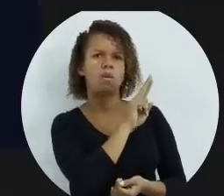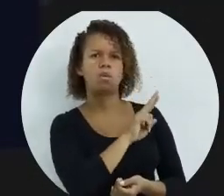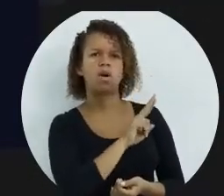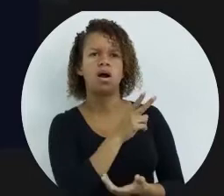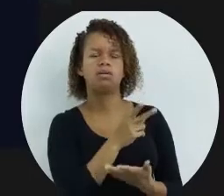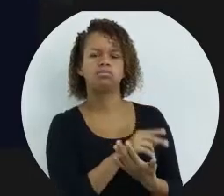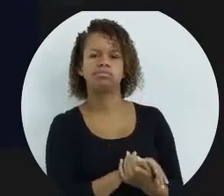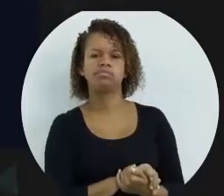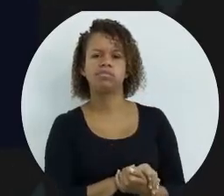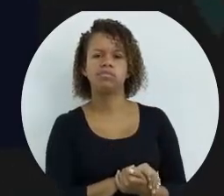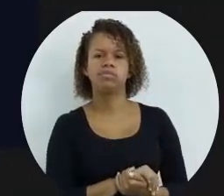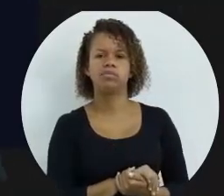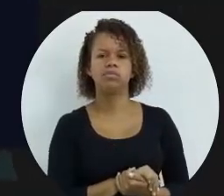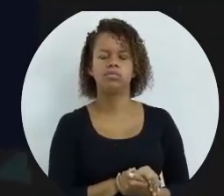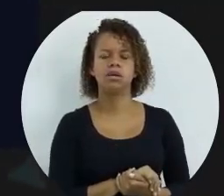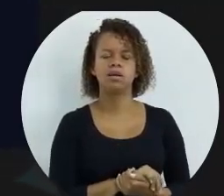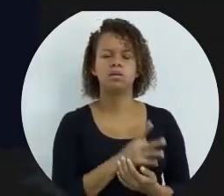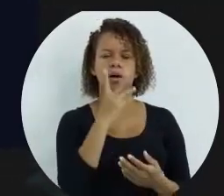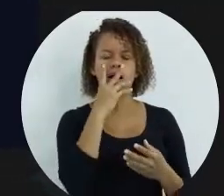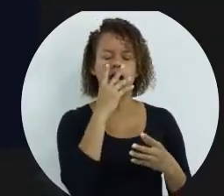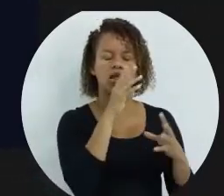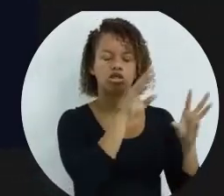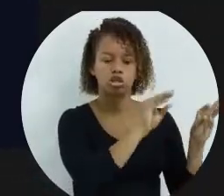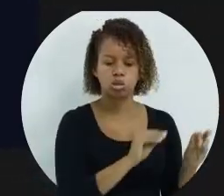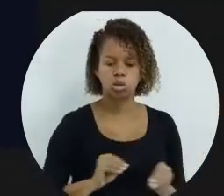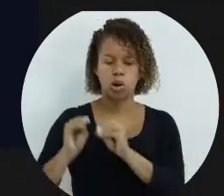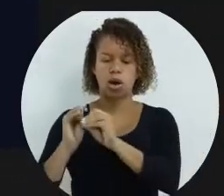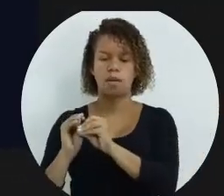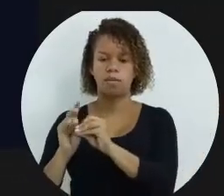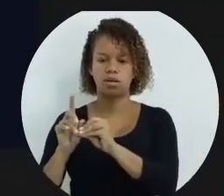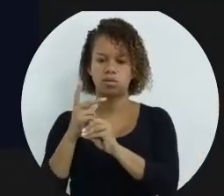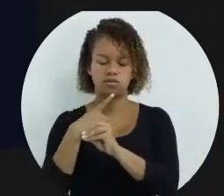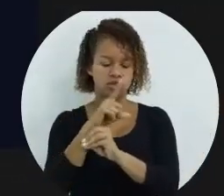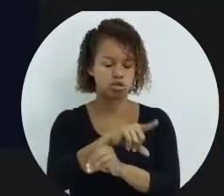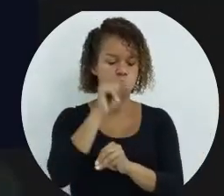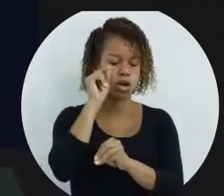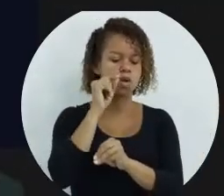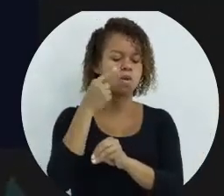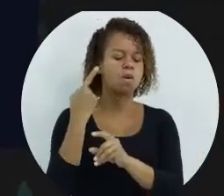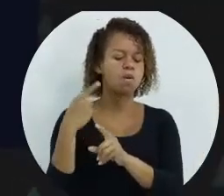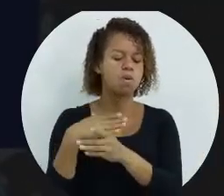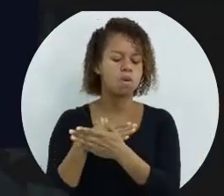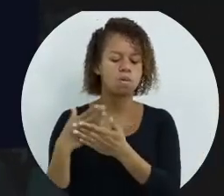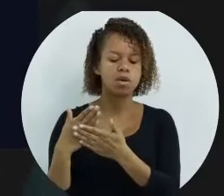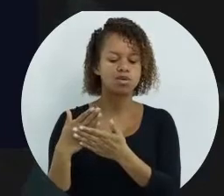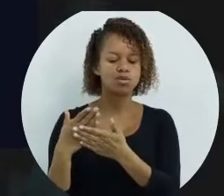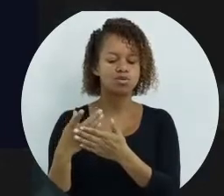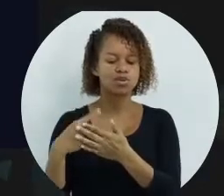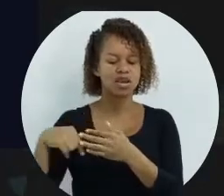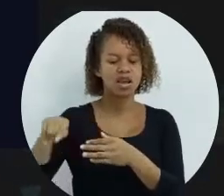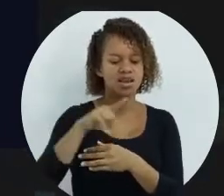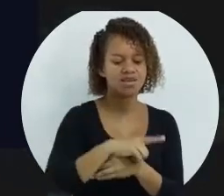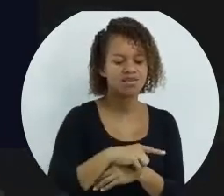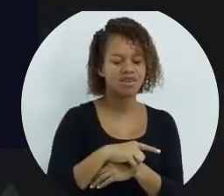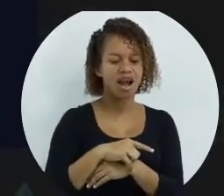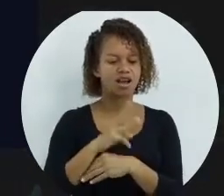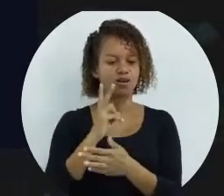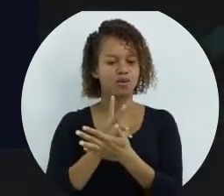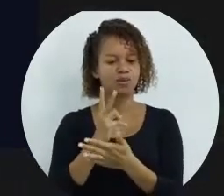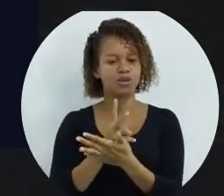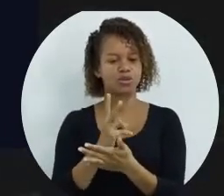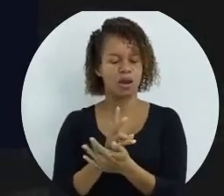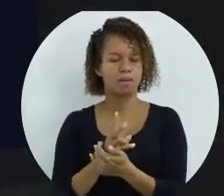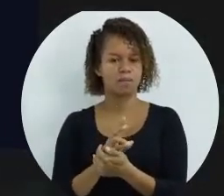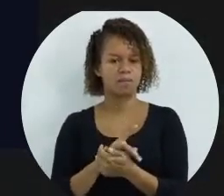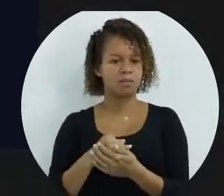troca, é como se ele fosse escolher qual é o ponto do código que ele vai continuar.